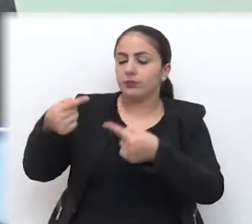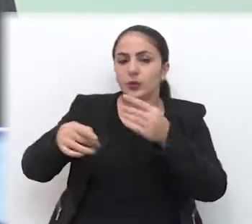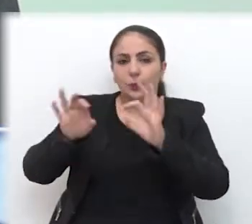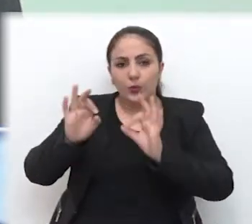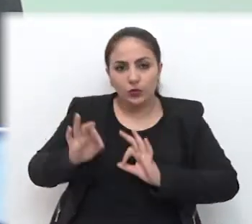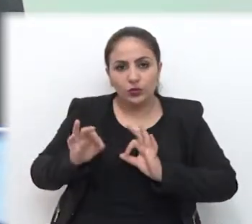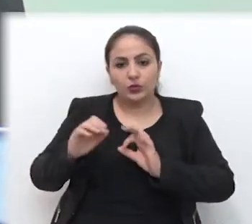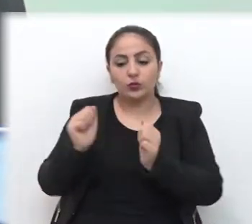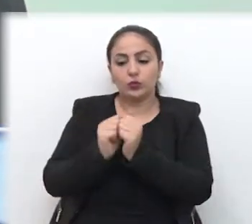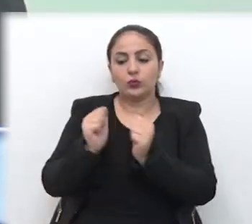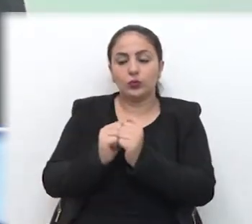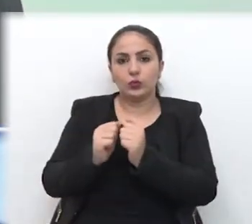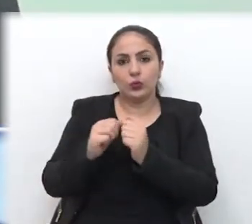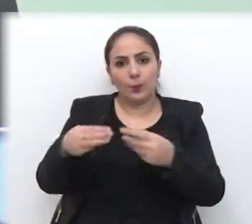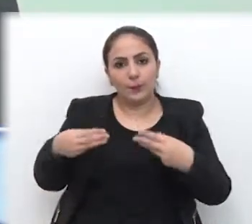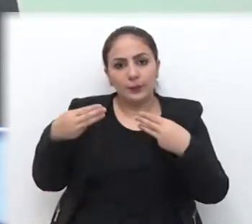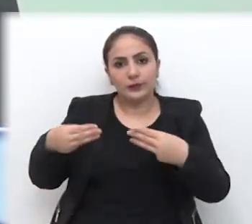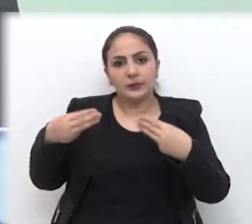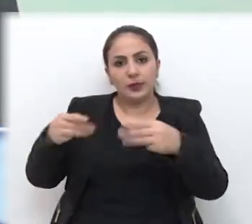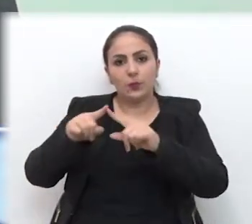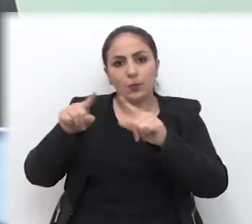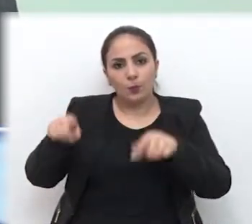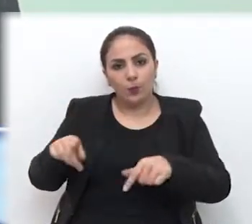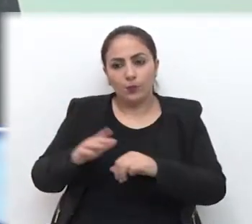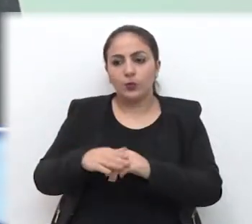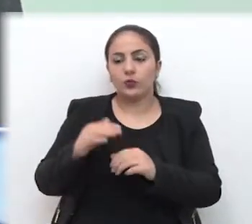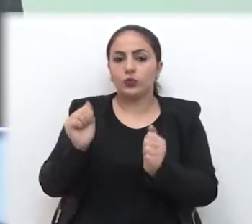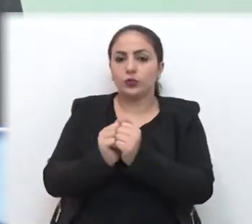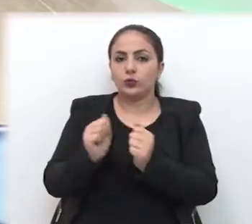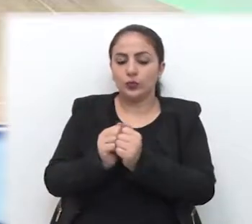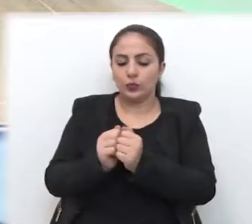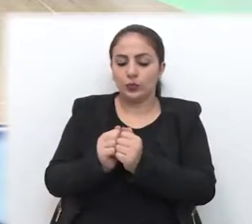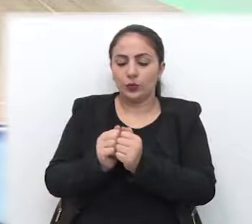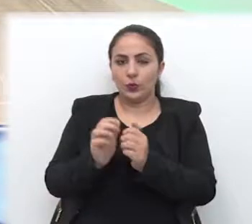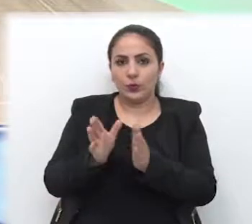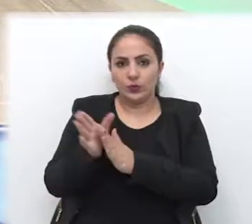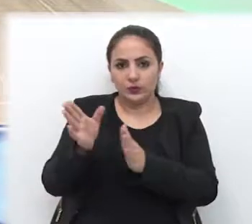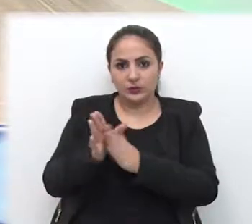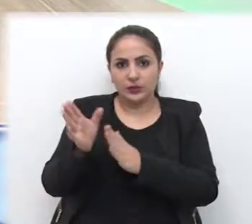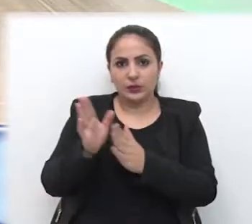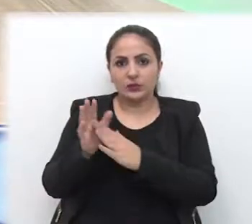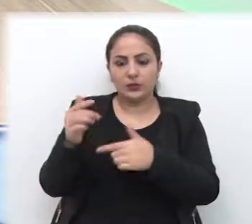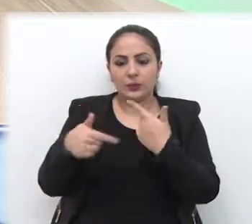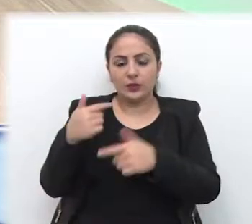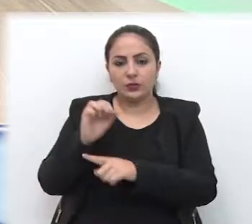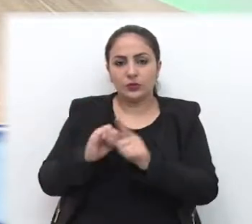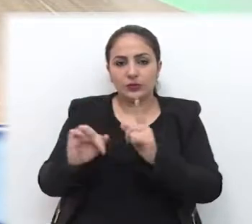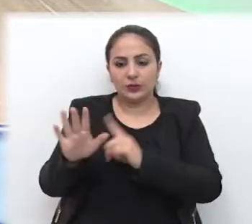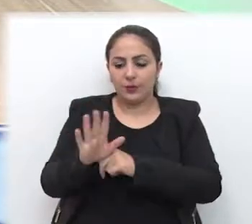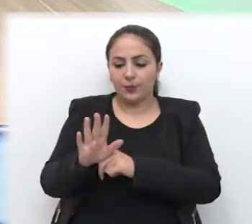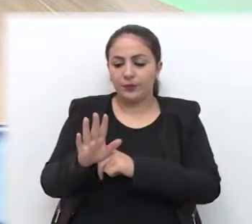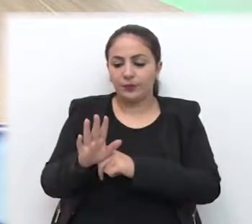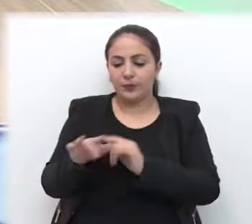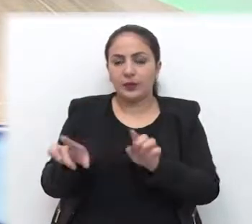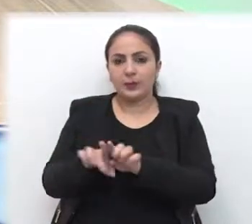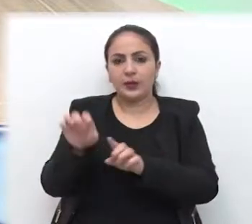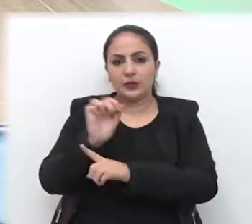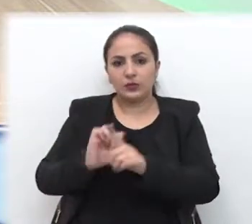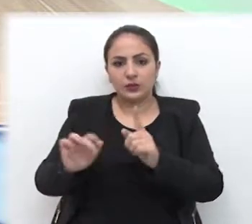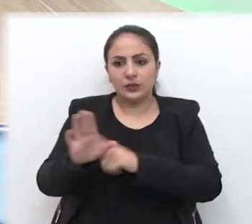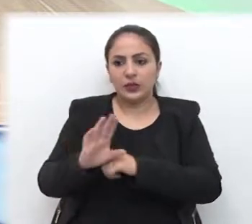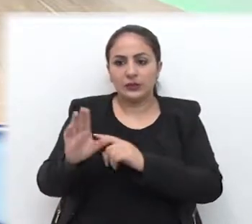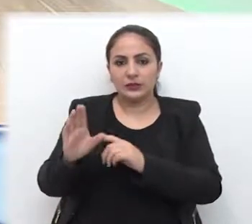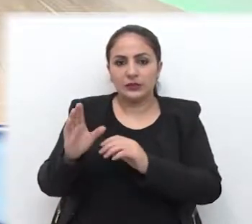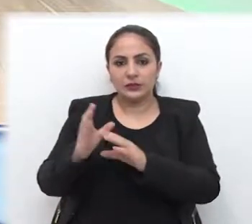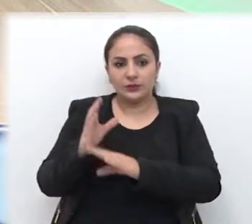esse projeto com o Ministério Público, com os conselhos da assistência social, com o Conselho do Idoso, com a sociedade